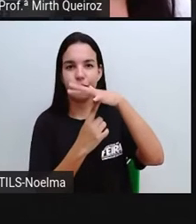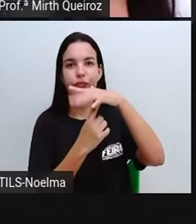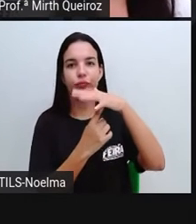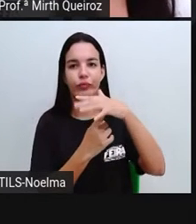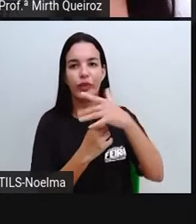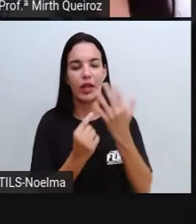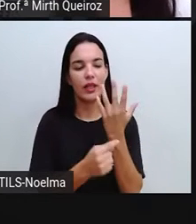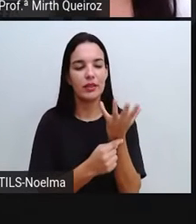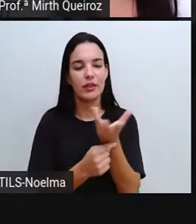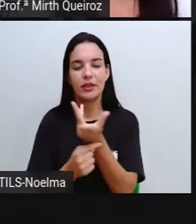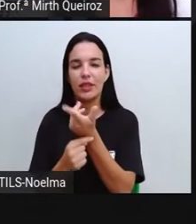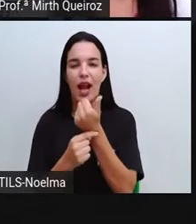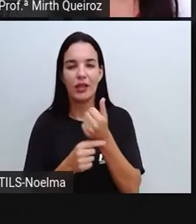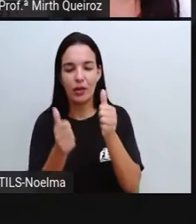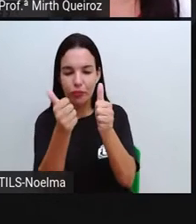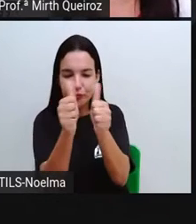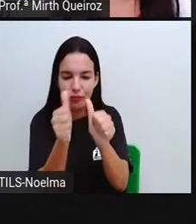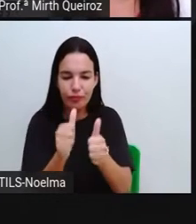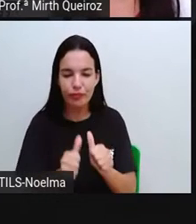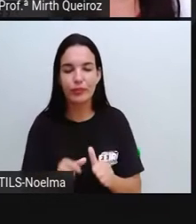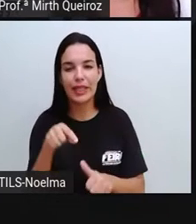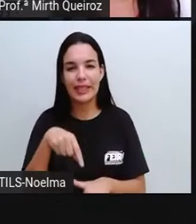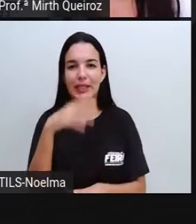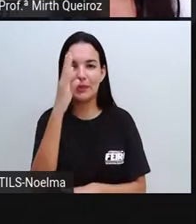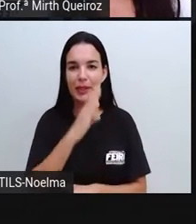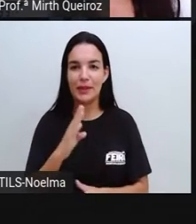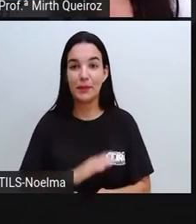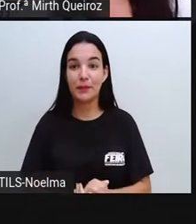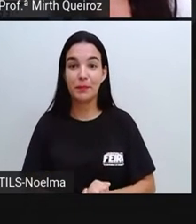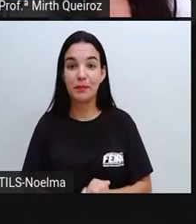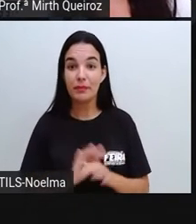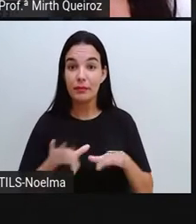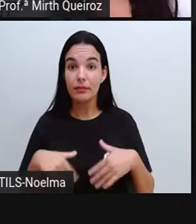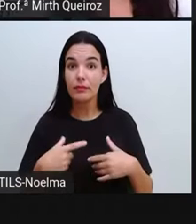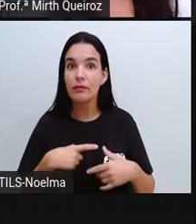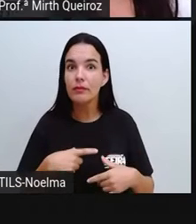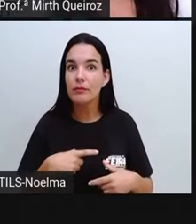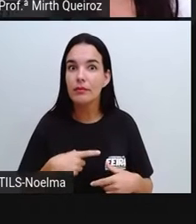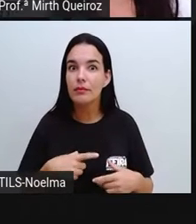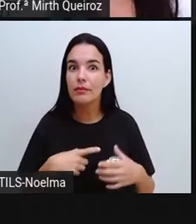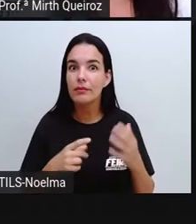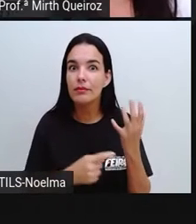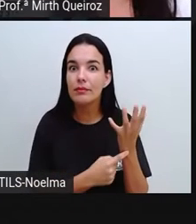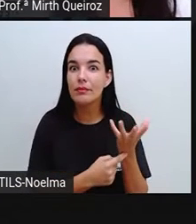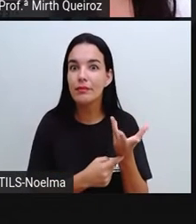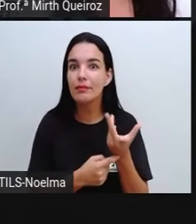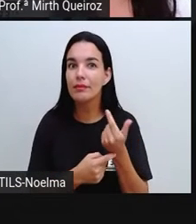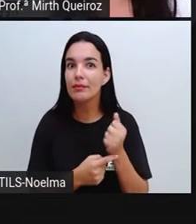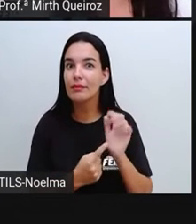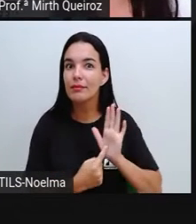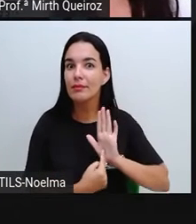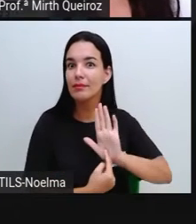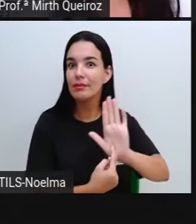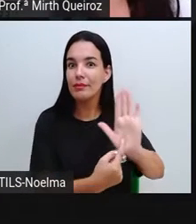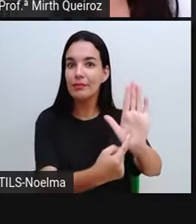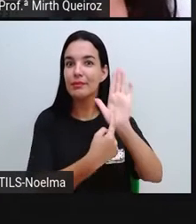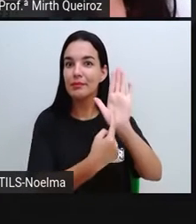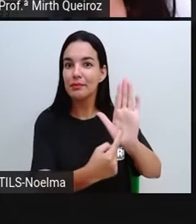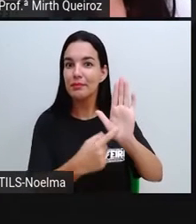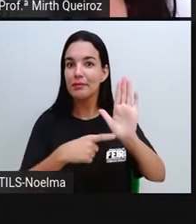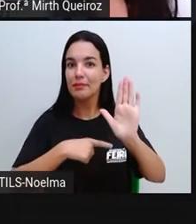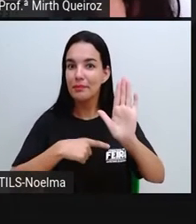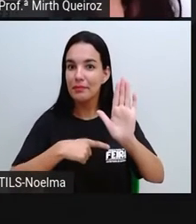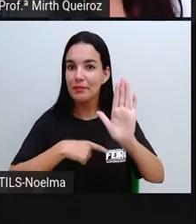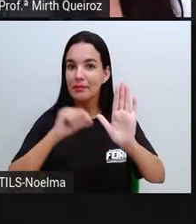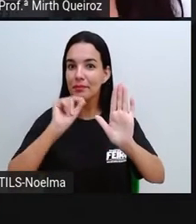aí de artes figurativas do Brasil. Sua arte está exposta não só em grandes museus brasileiros, mas também está no Museu de Arte